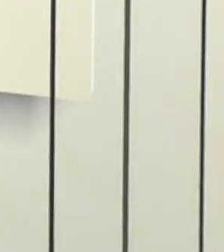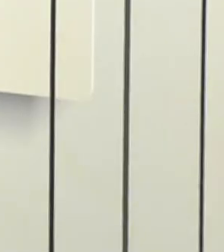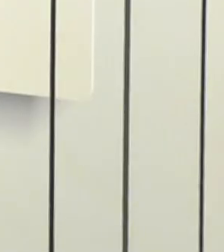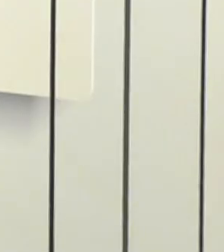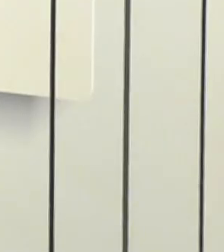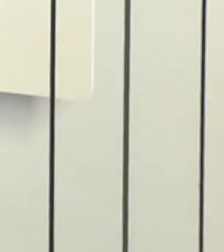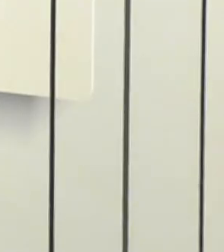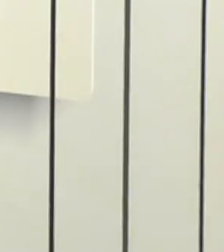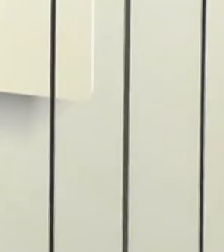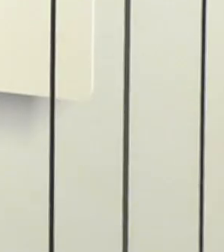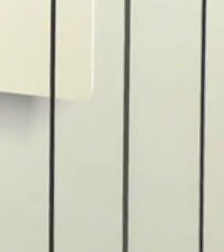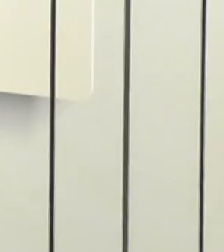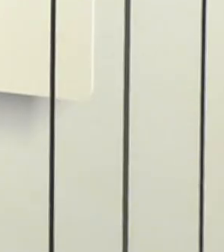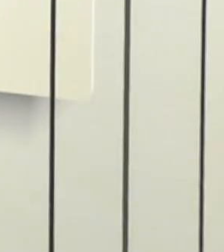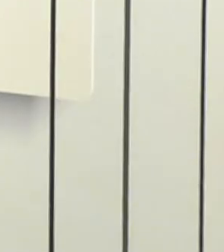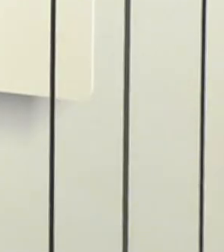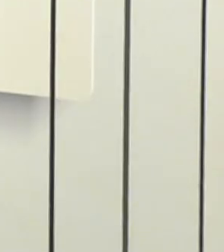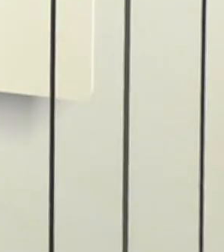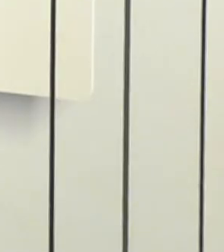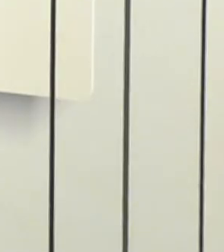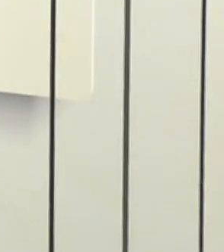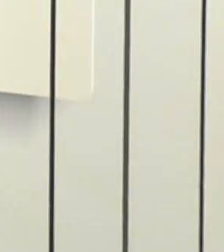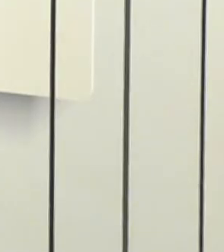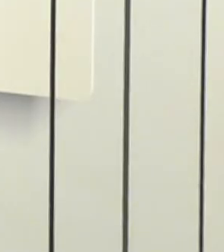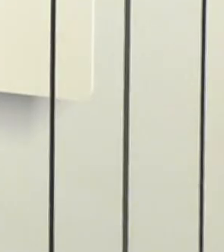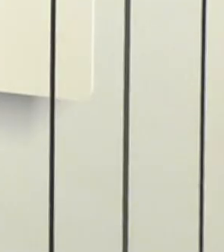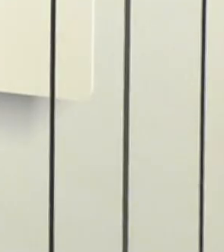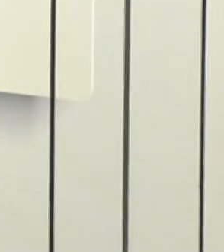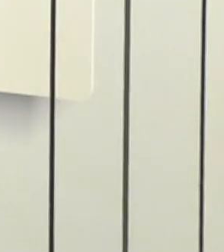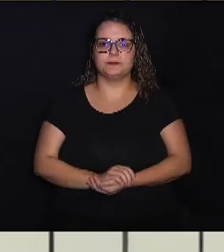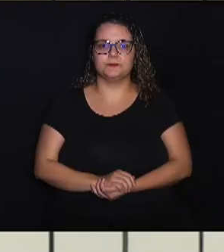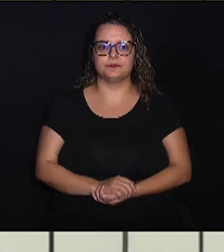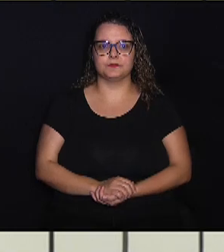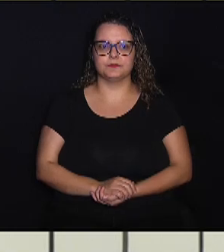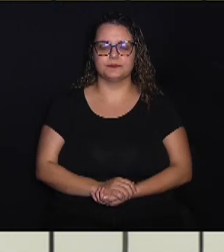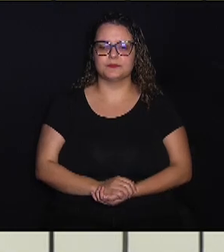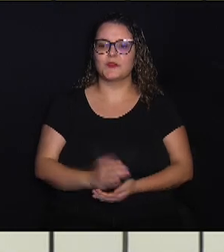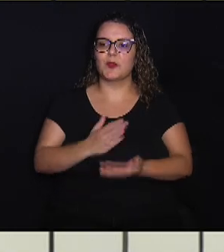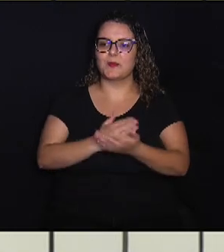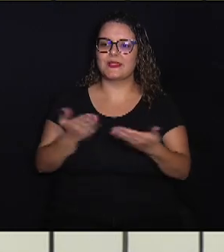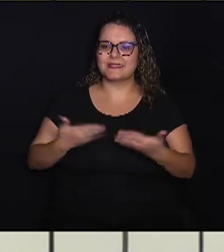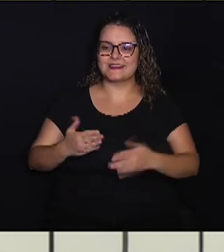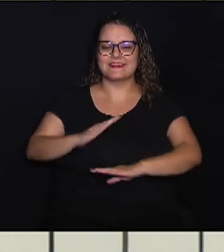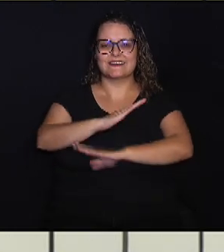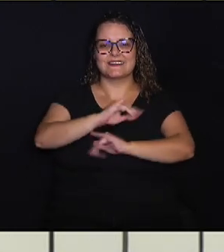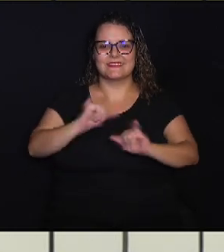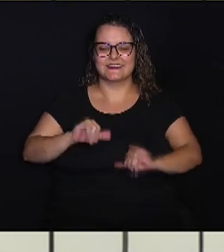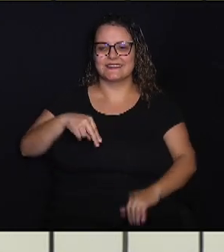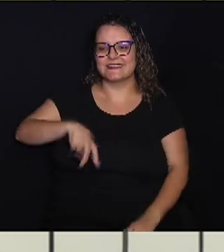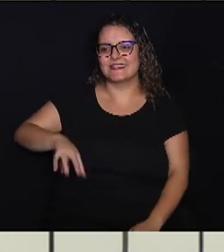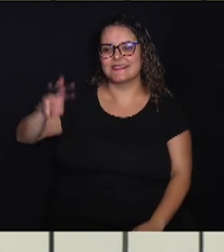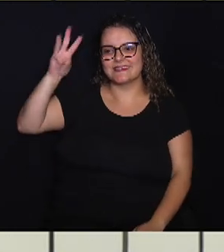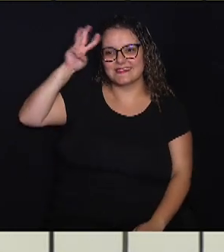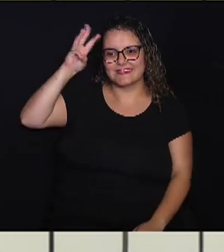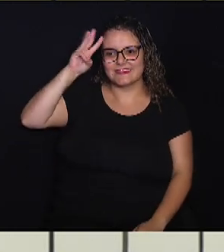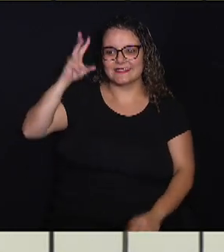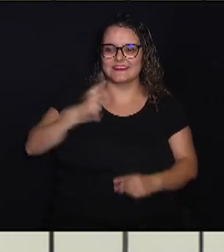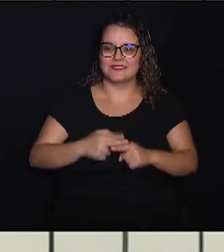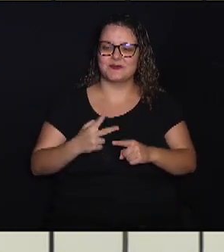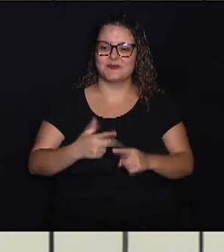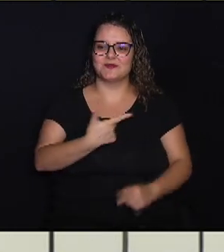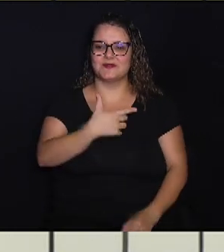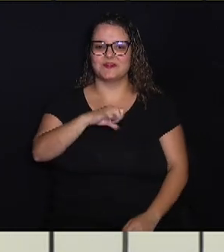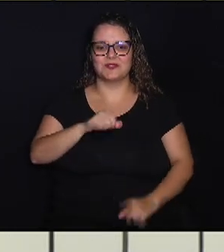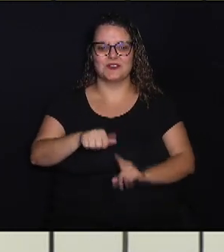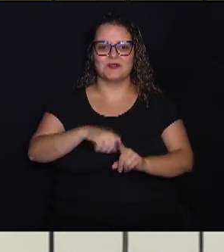Olá, boa tarde, meio-dia e quatro. Começa agora o Câmara Notícia, a edição desta terça-feira, 29 de